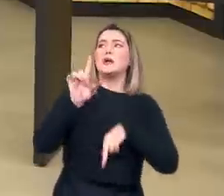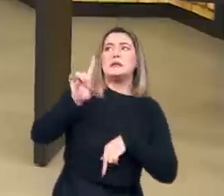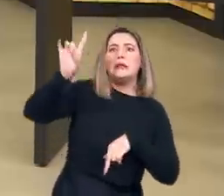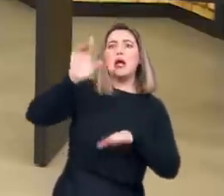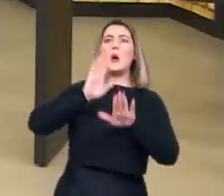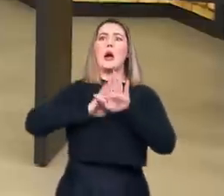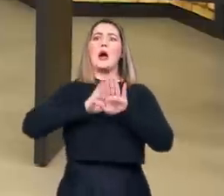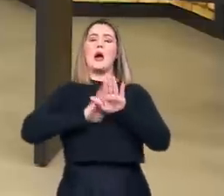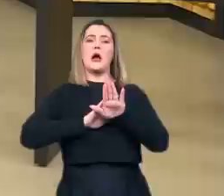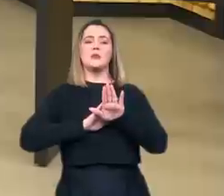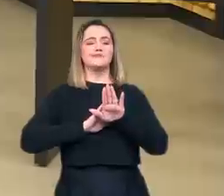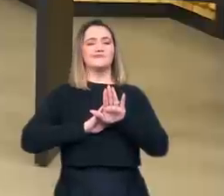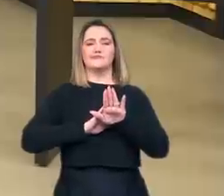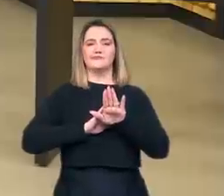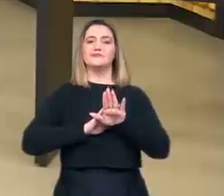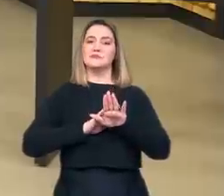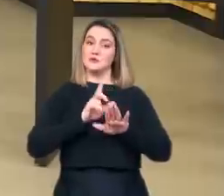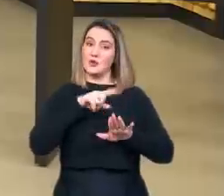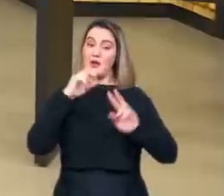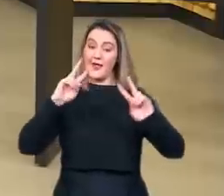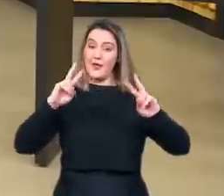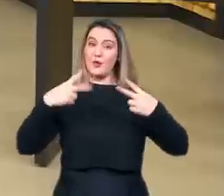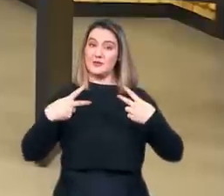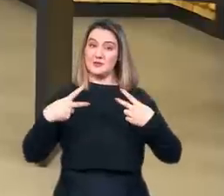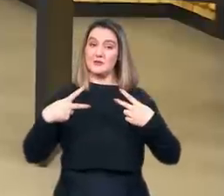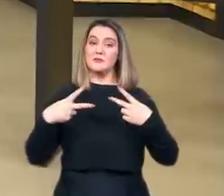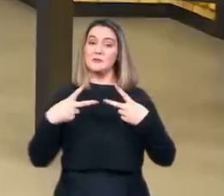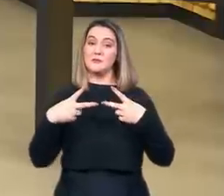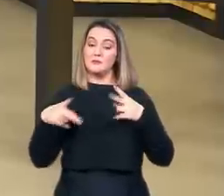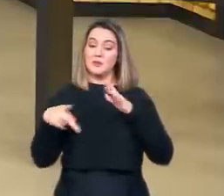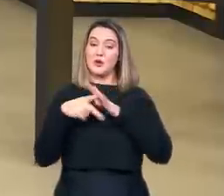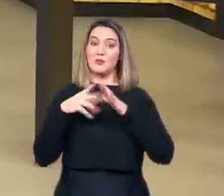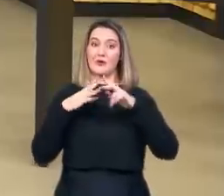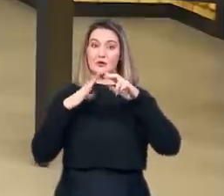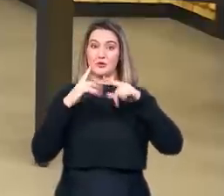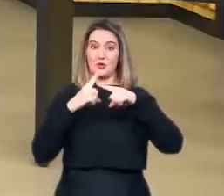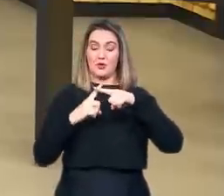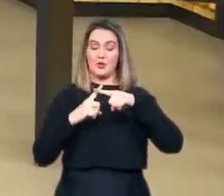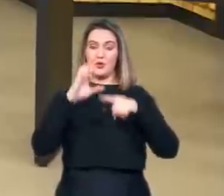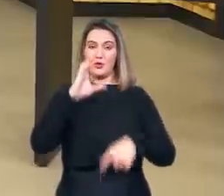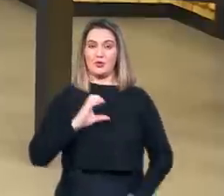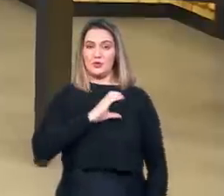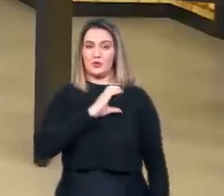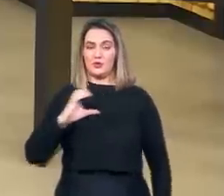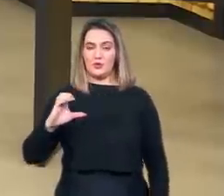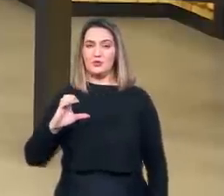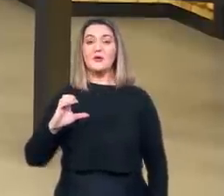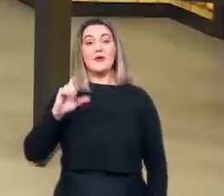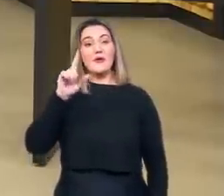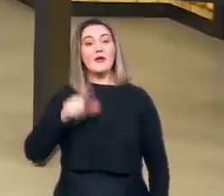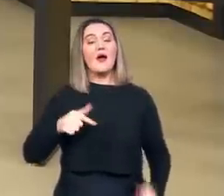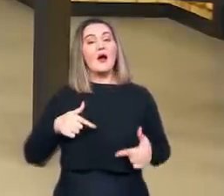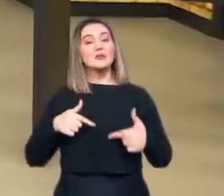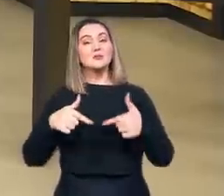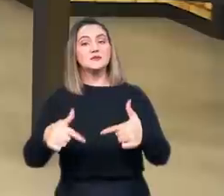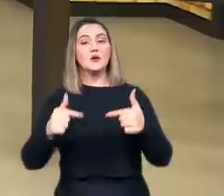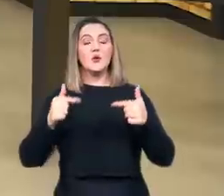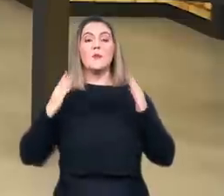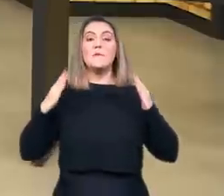Média, um exemplo desse reconhecimento por parte do catolicismo pode ser visto numa ação do Papa